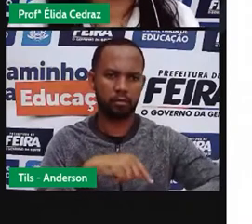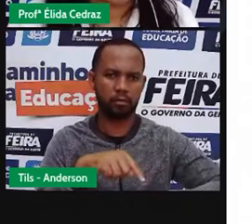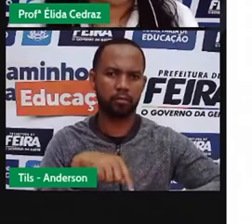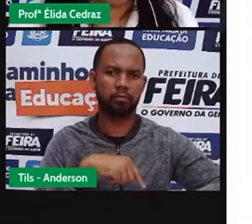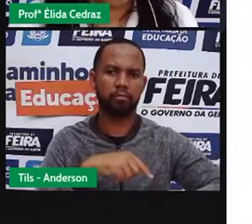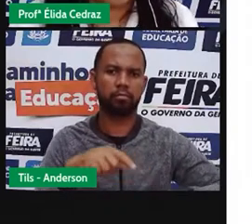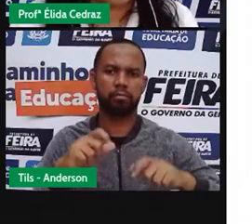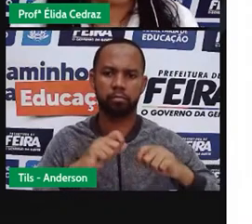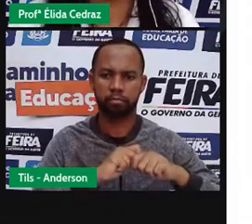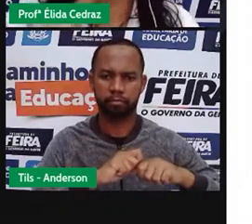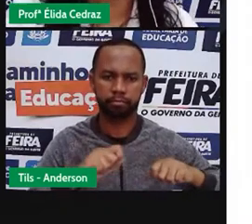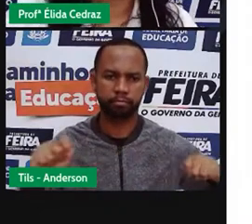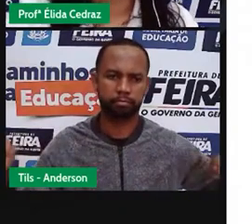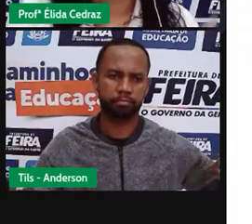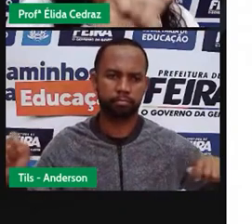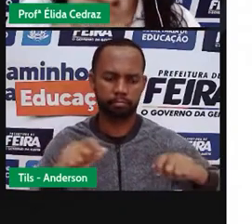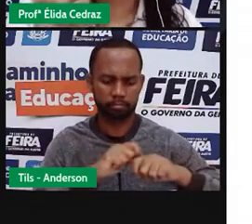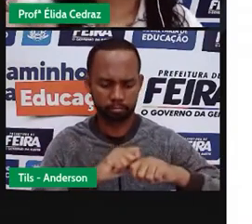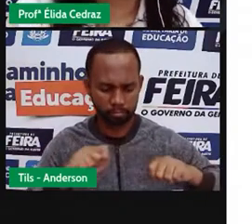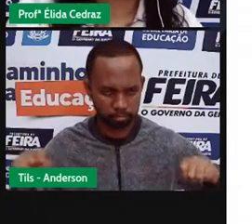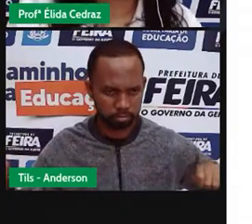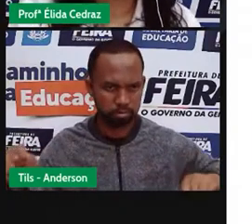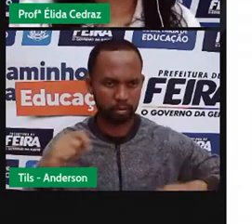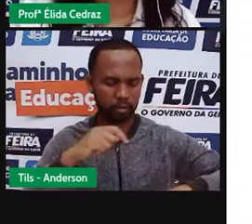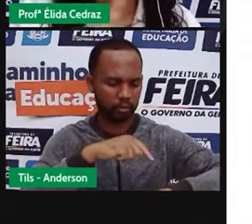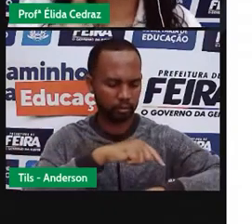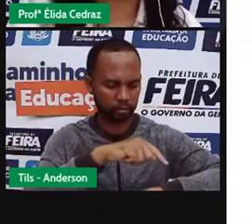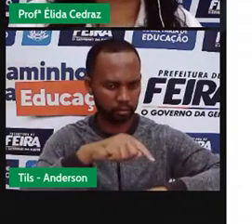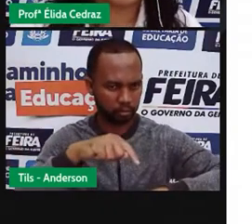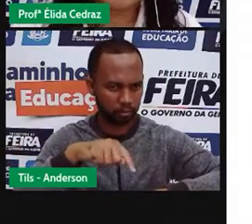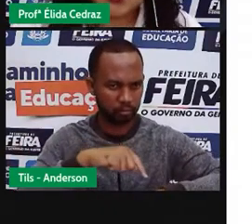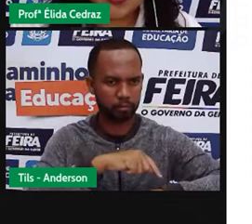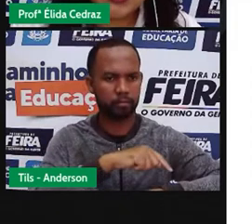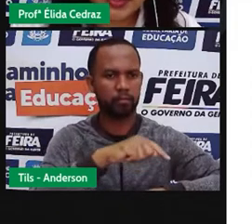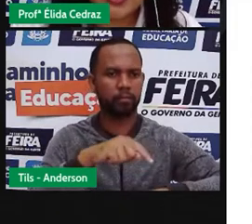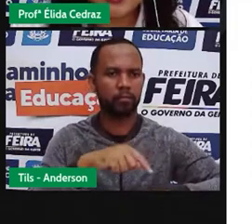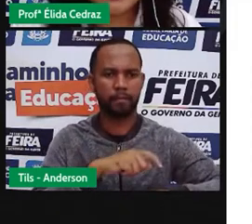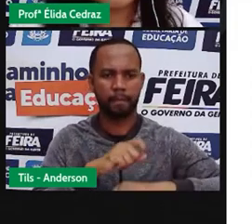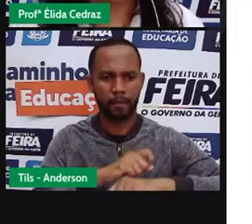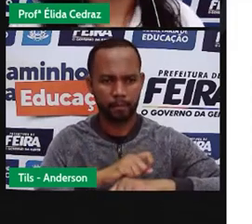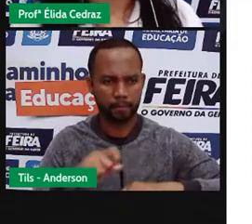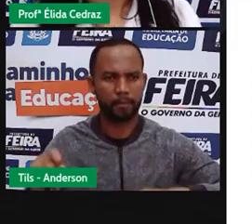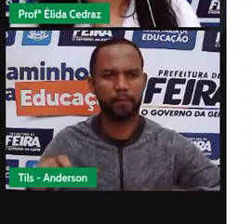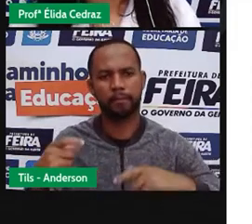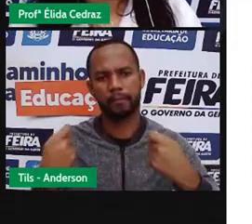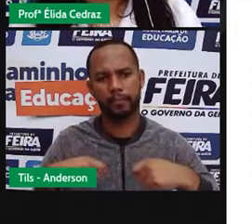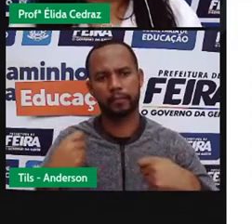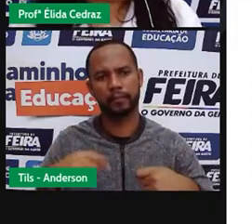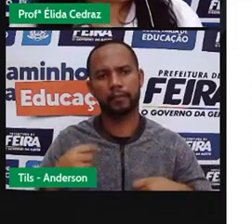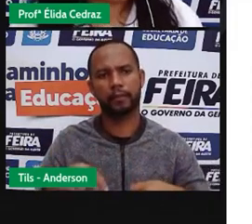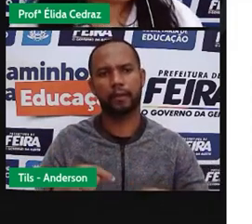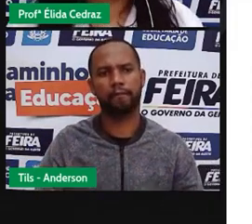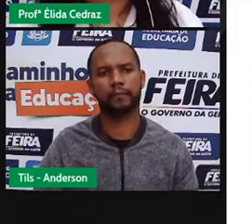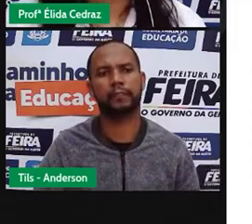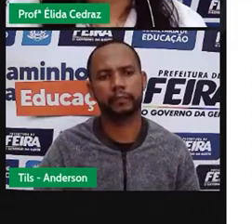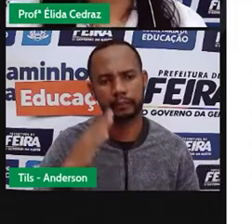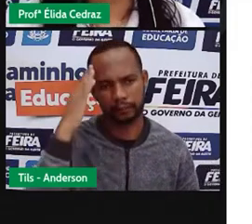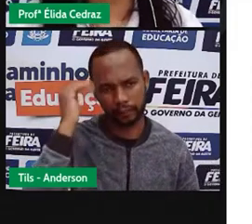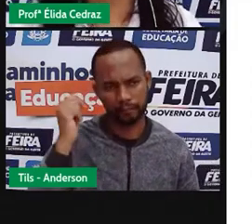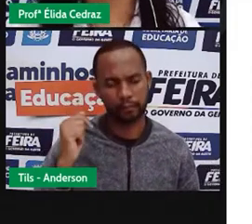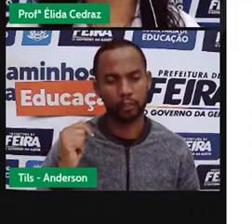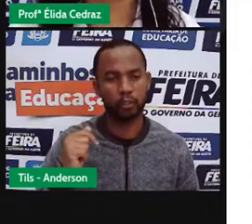mesmo, dar corda no relógio. Para poder movimentar os ponteiros. E como nós sabemos,